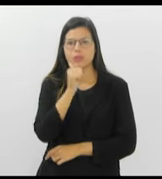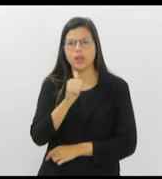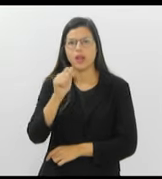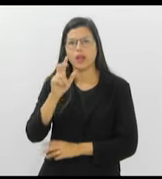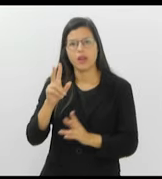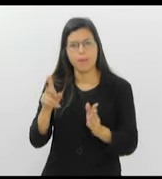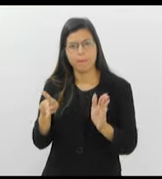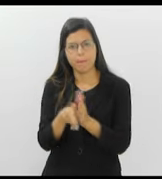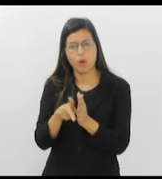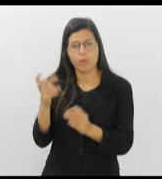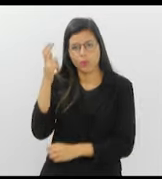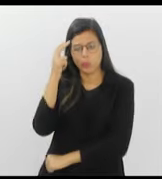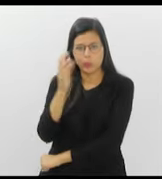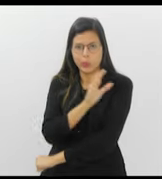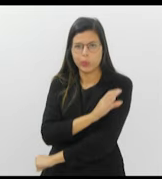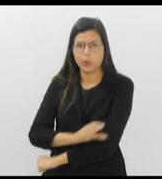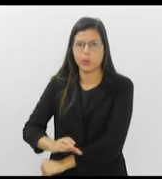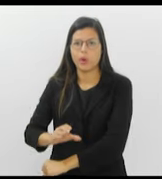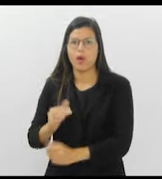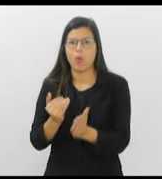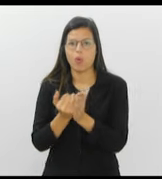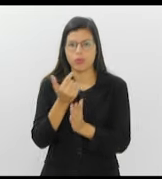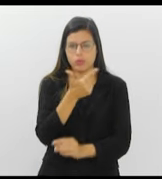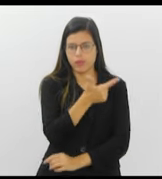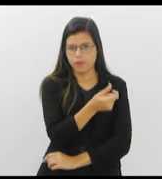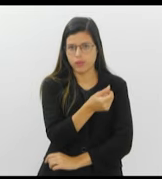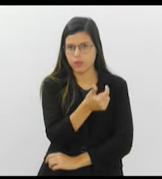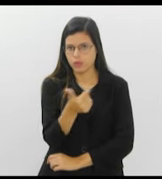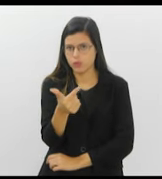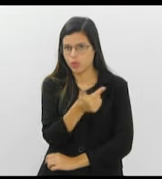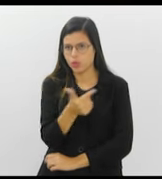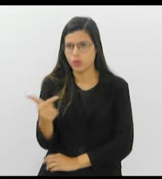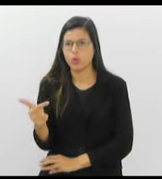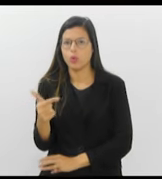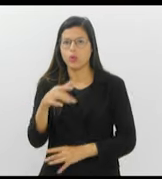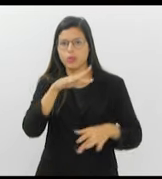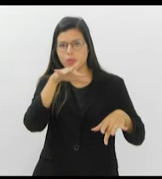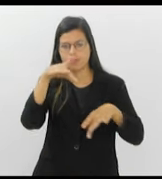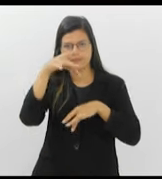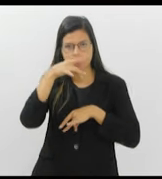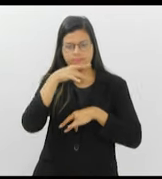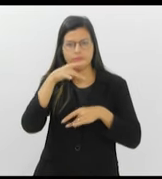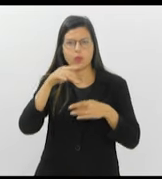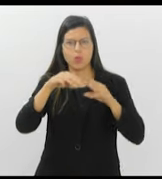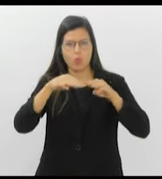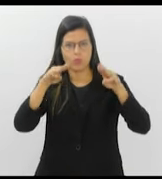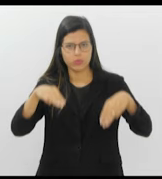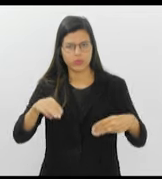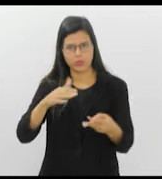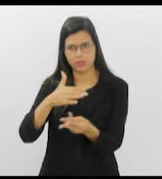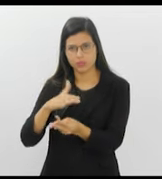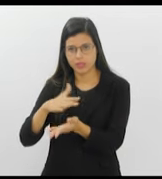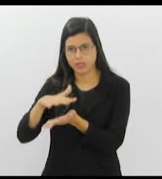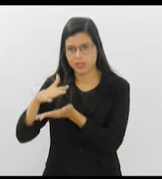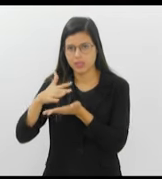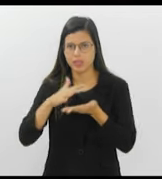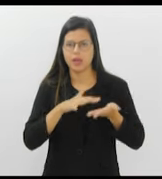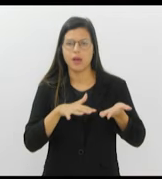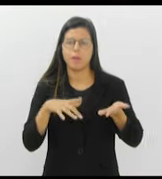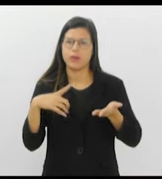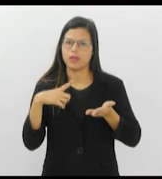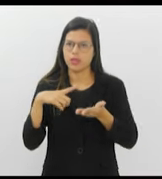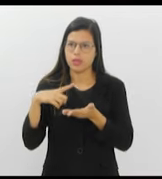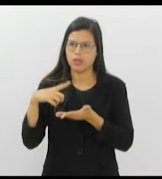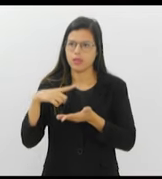Cultural e teve sua estreia em 2022 como uma performance realizada no Museu do Samba durante o evento Matriarcas do